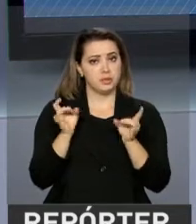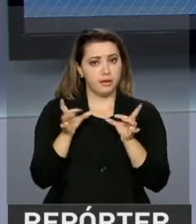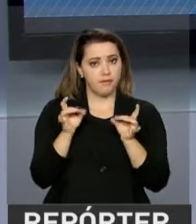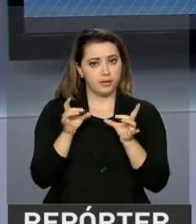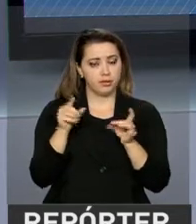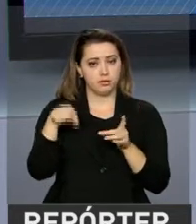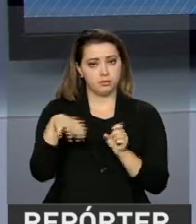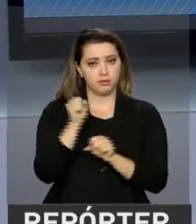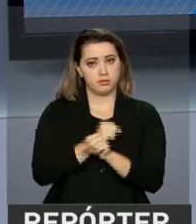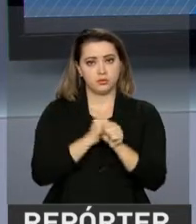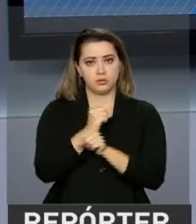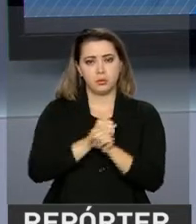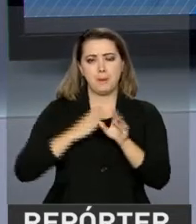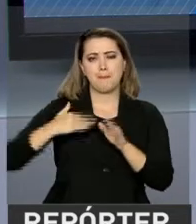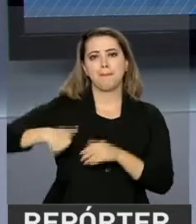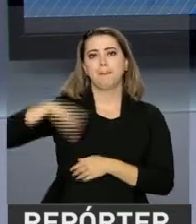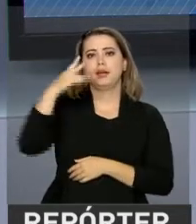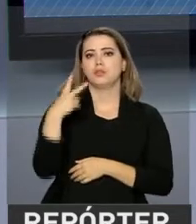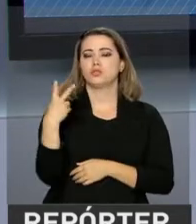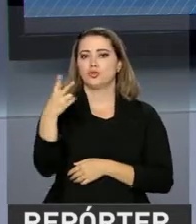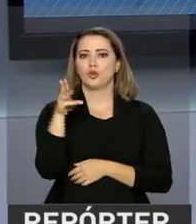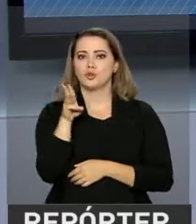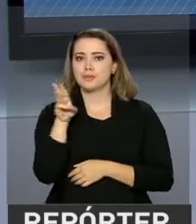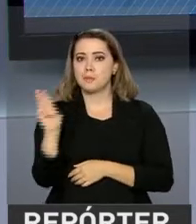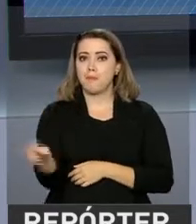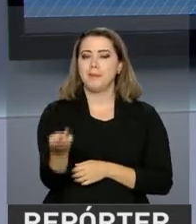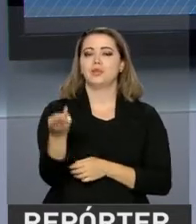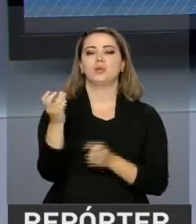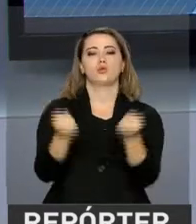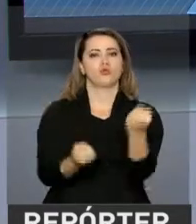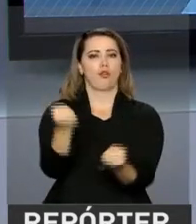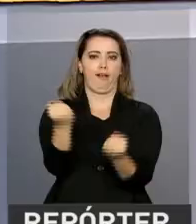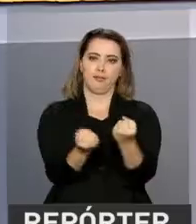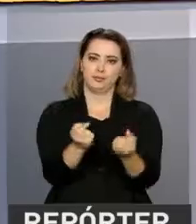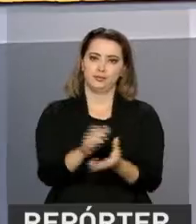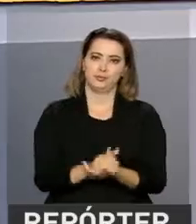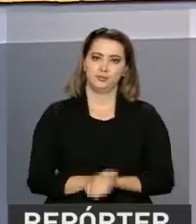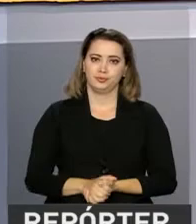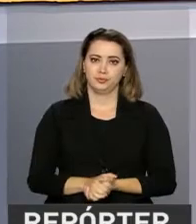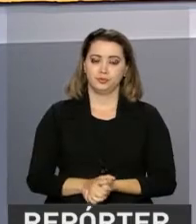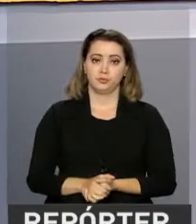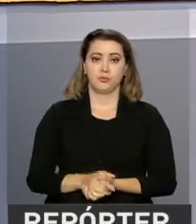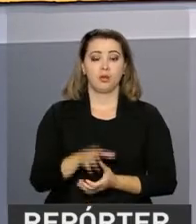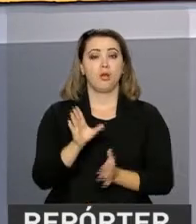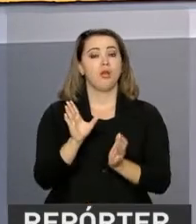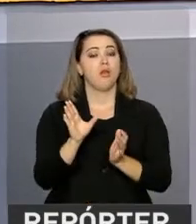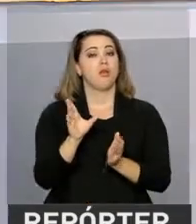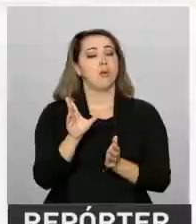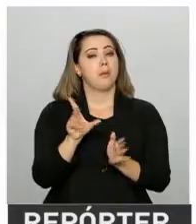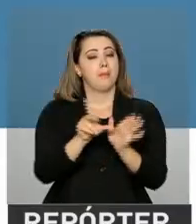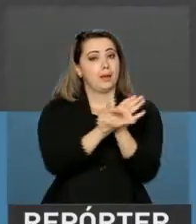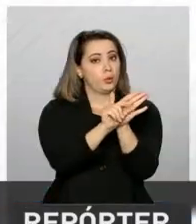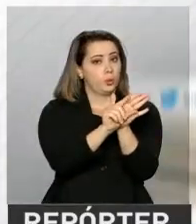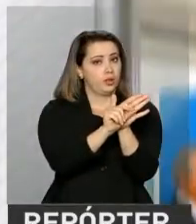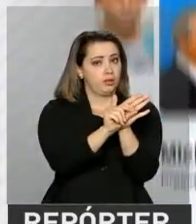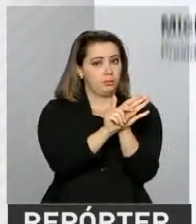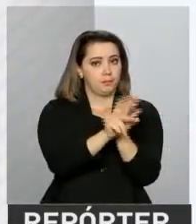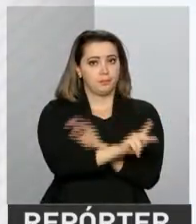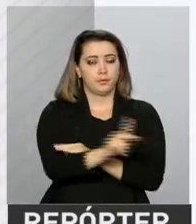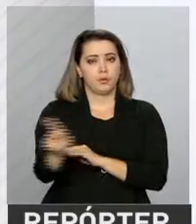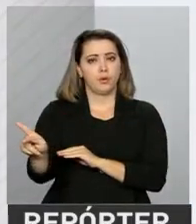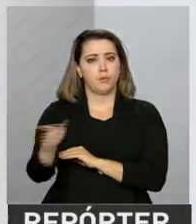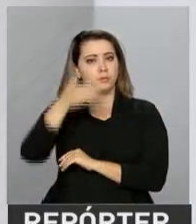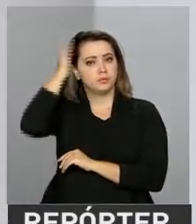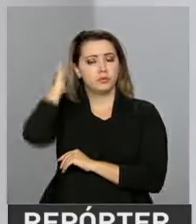vendas para este ano ultrapassa 2 milhões de unidades. E pelo Twitter, o presidente Michel Temer falou